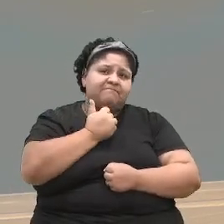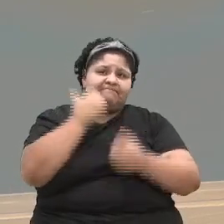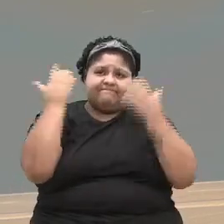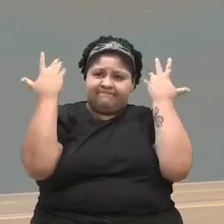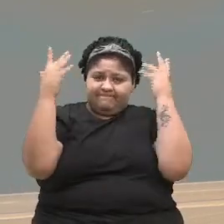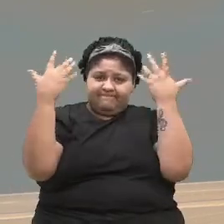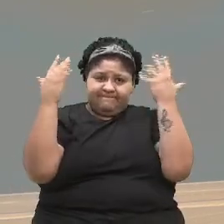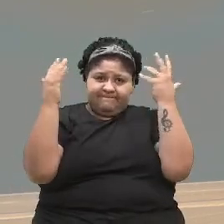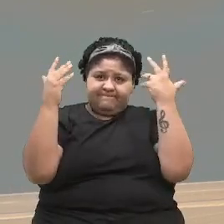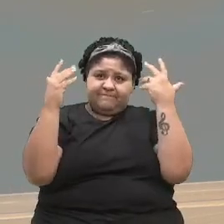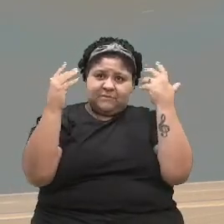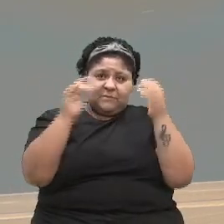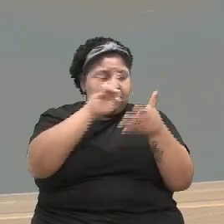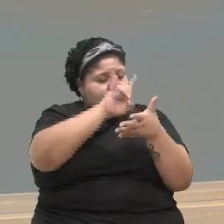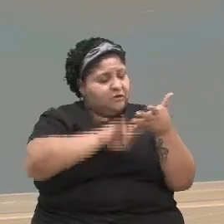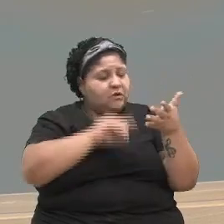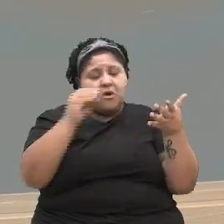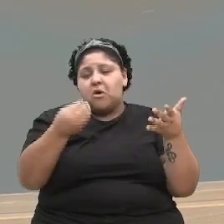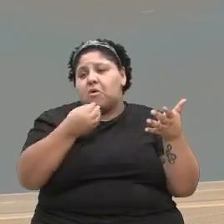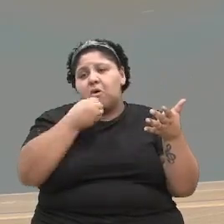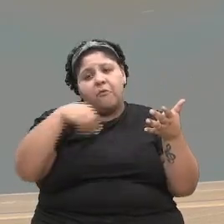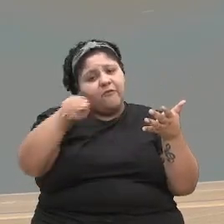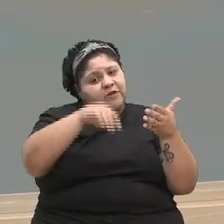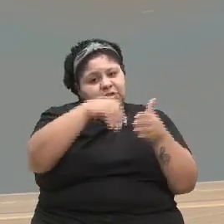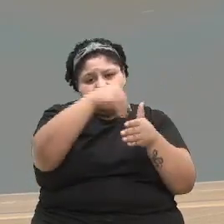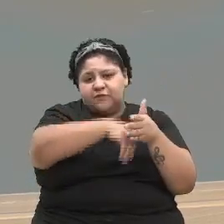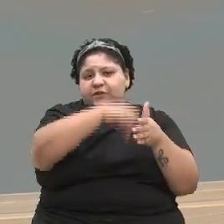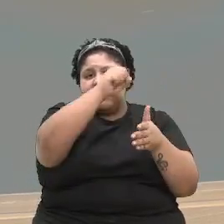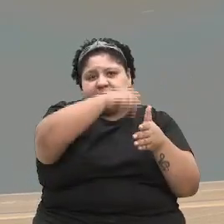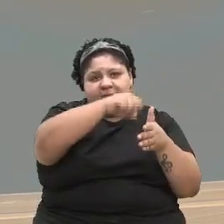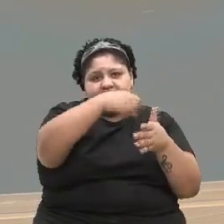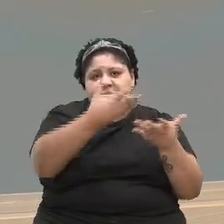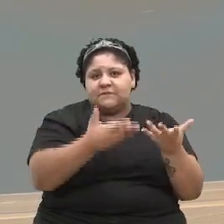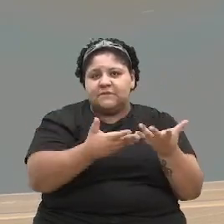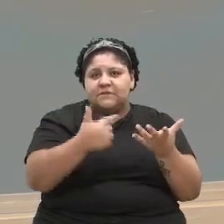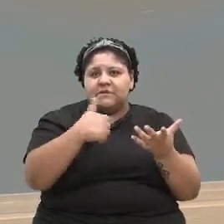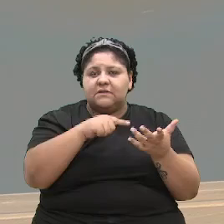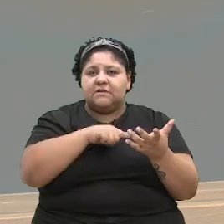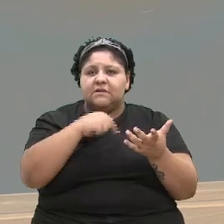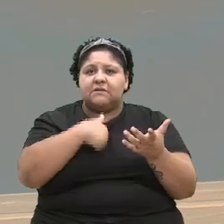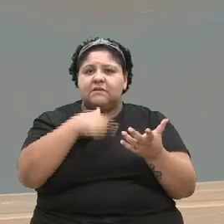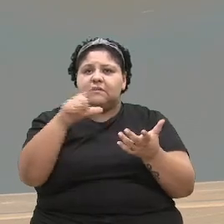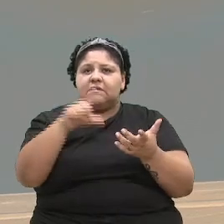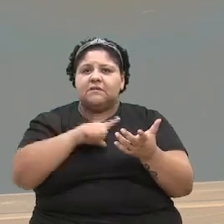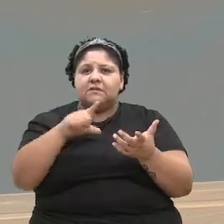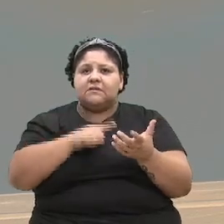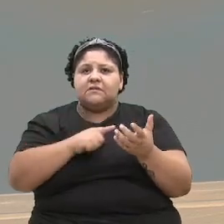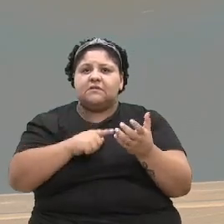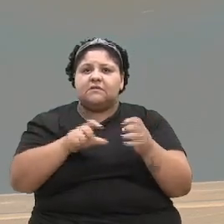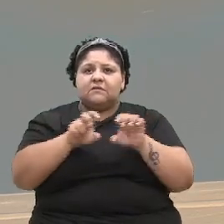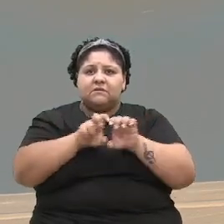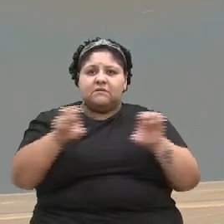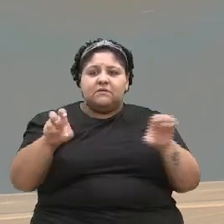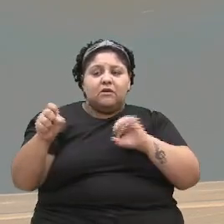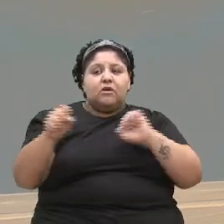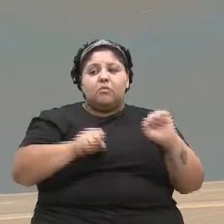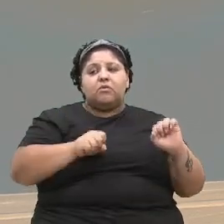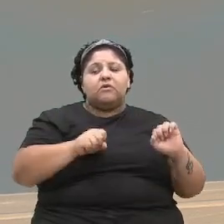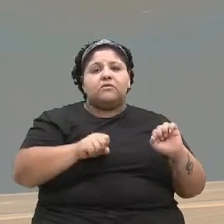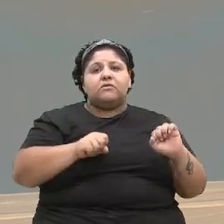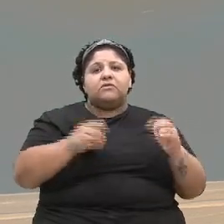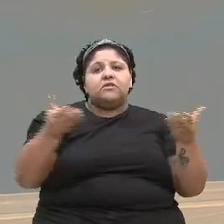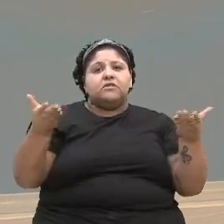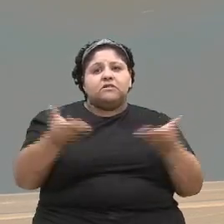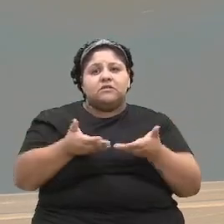parabéns pela moção, claro que a gente votará favorável. tinha comentado aqui com o meu colega de bancada que nós podemos tentar, já tinha